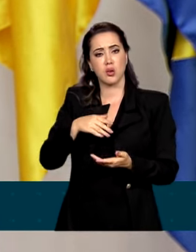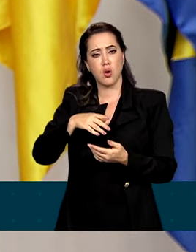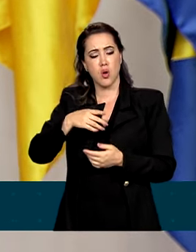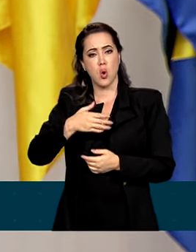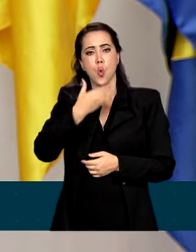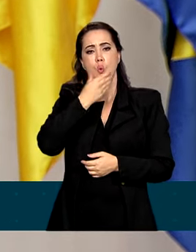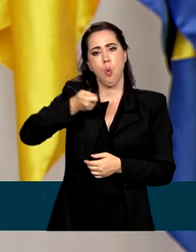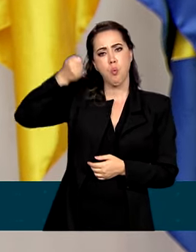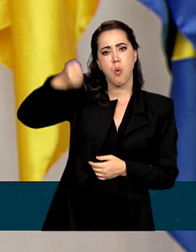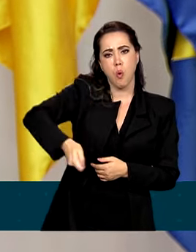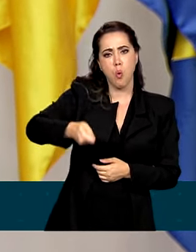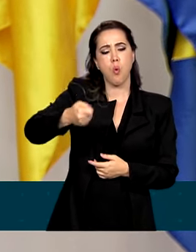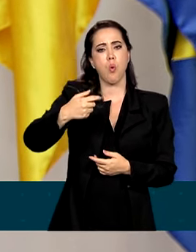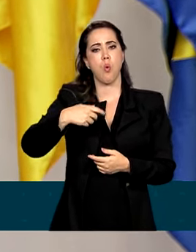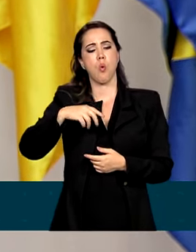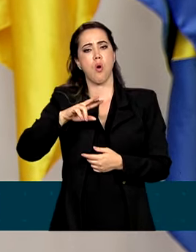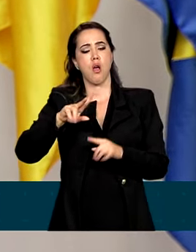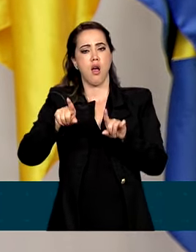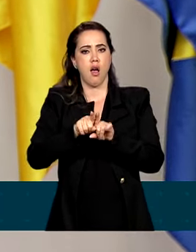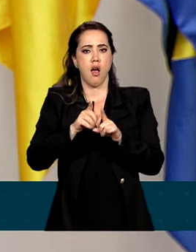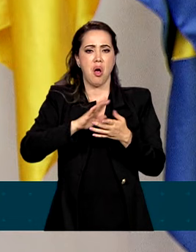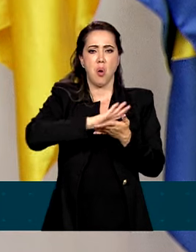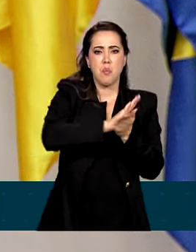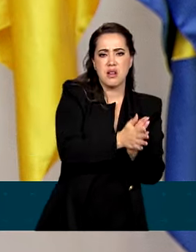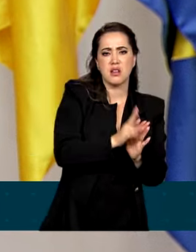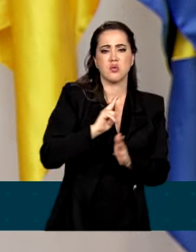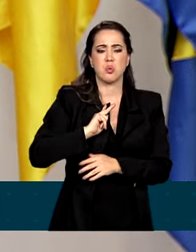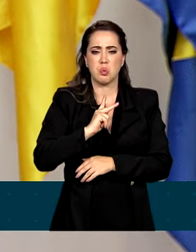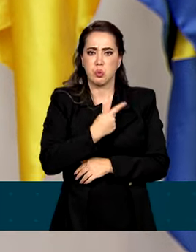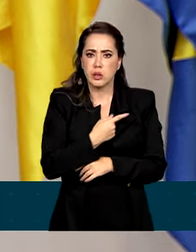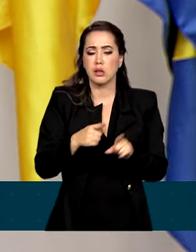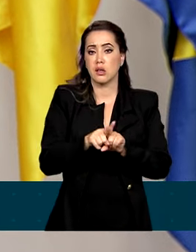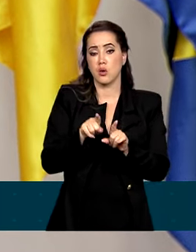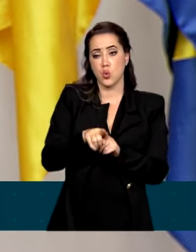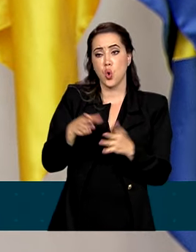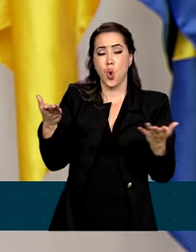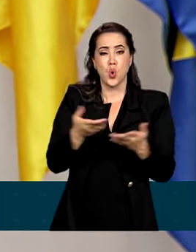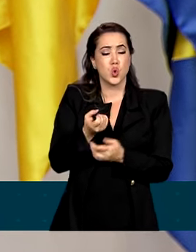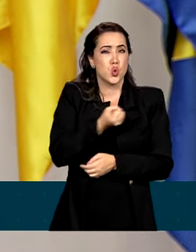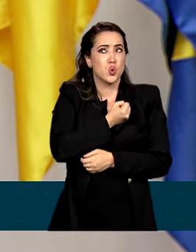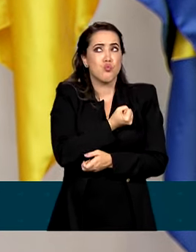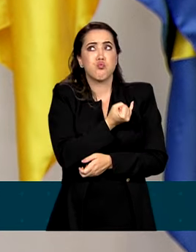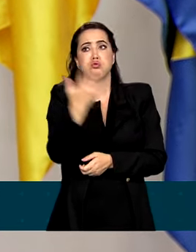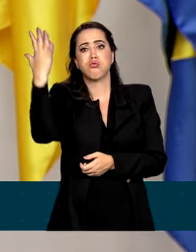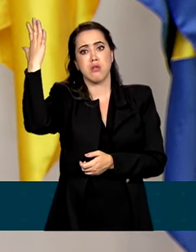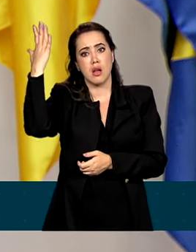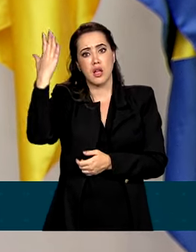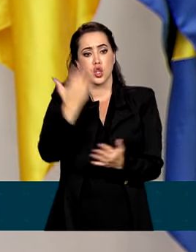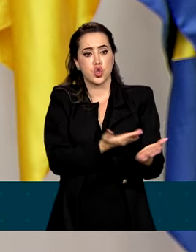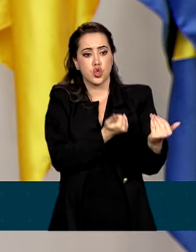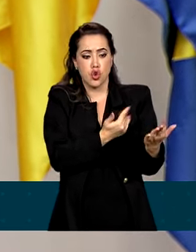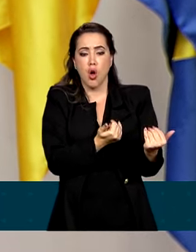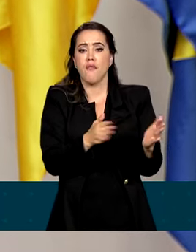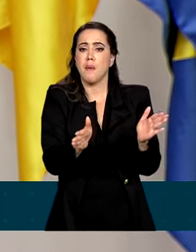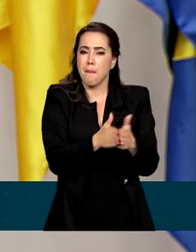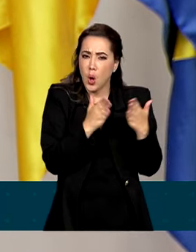homotransfobia, o número inaceitável de jovens pobres e negros assassinados hoje no Brasil são, repito,